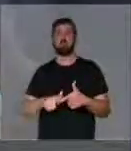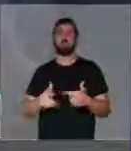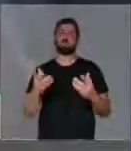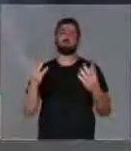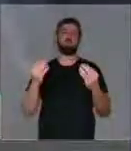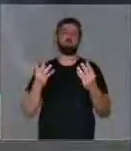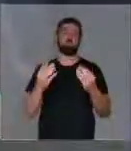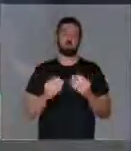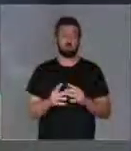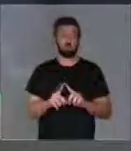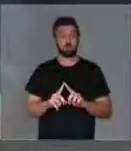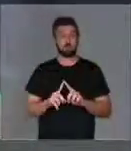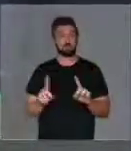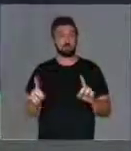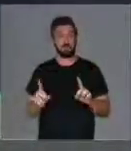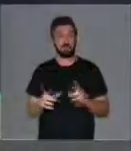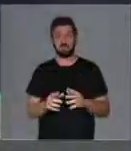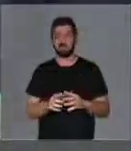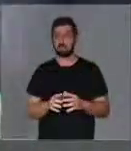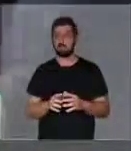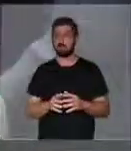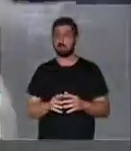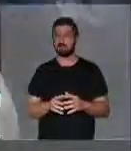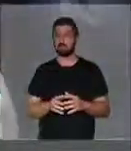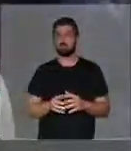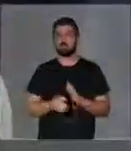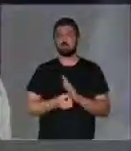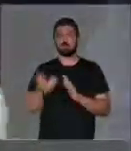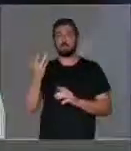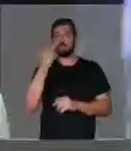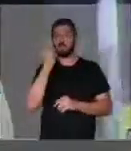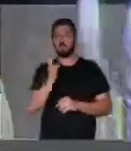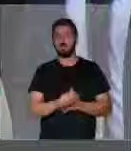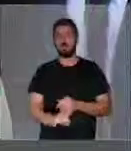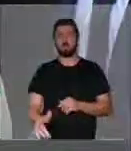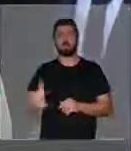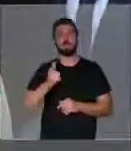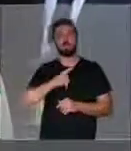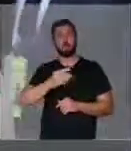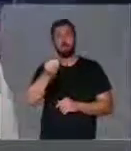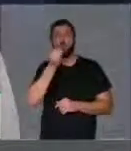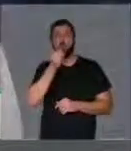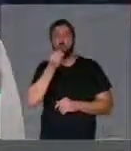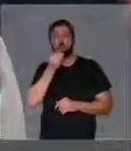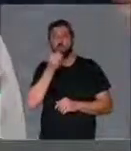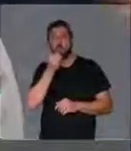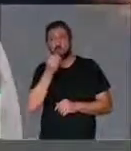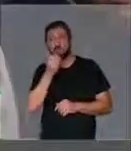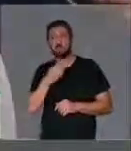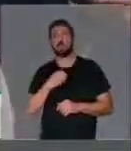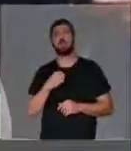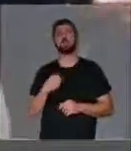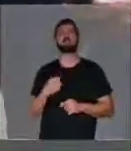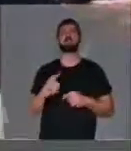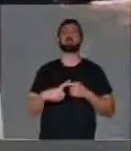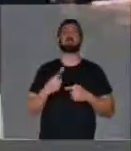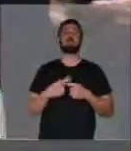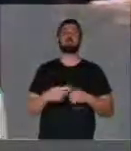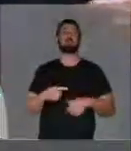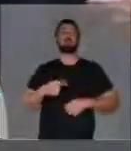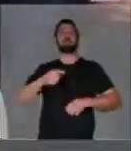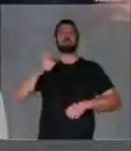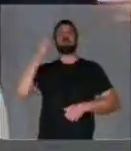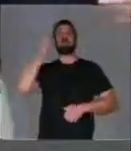e, no entanto, muitas crianças têm tido grandes oportunidades na medida em que elas